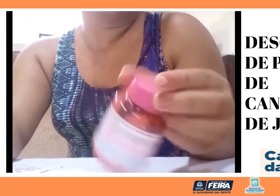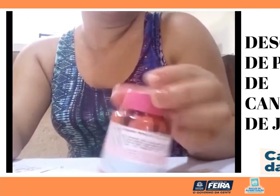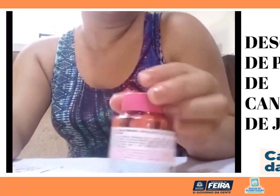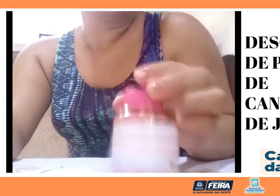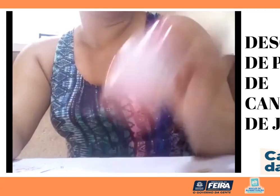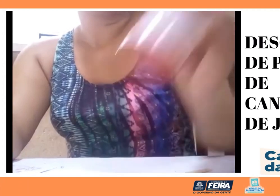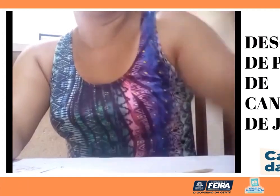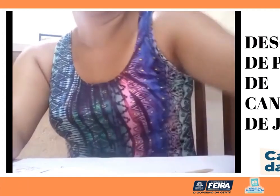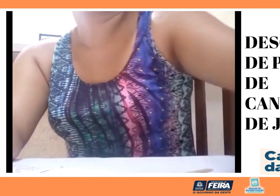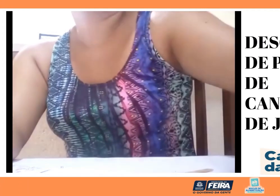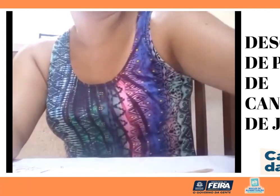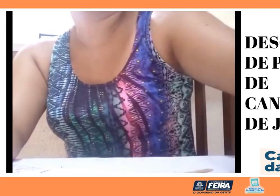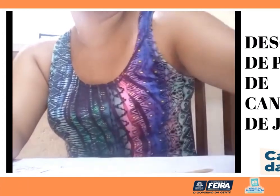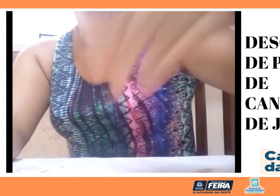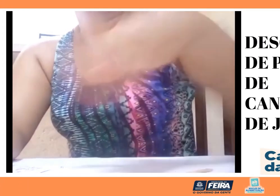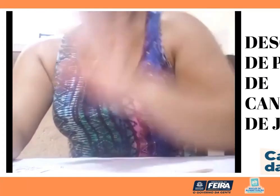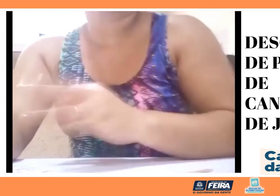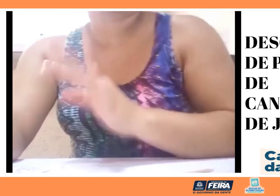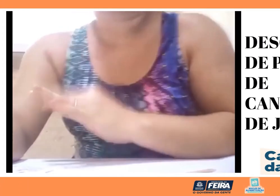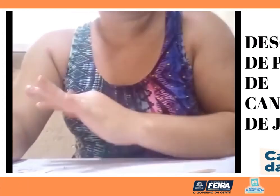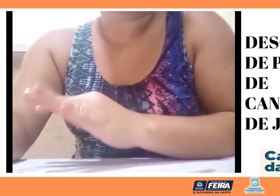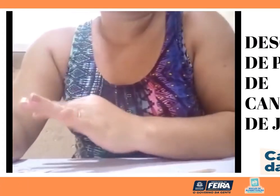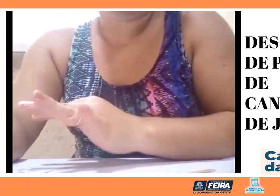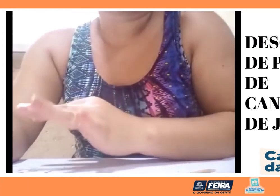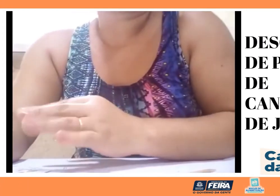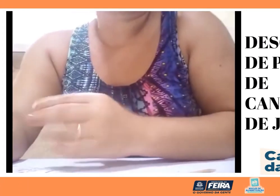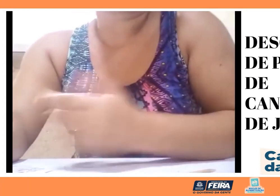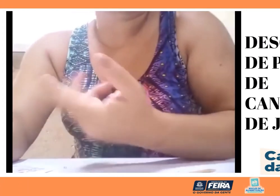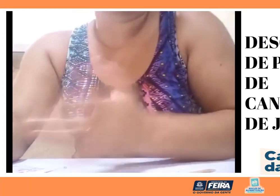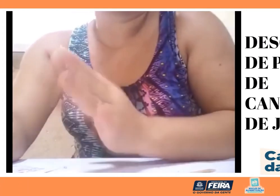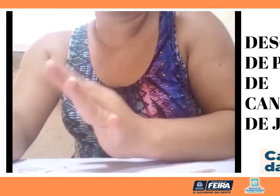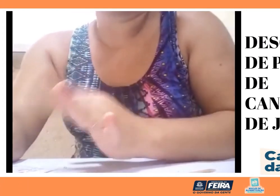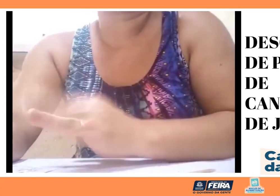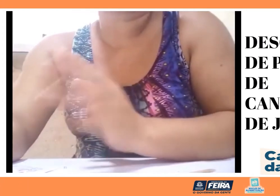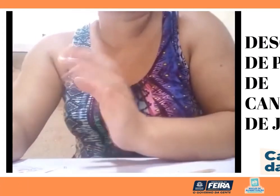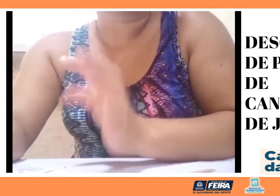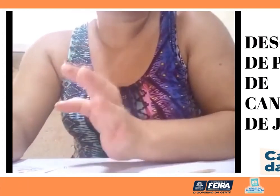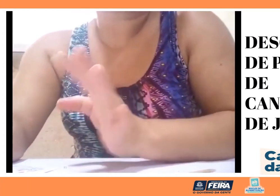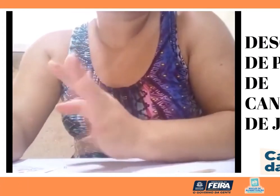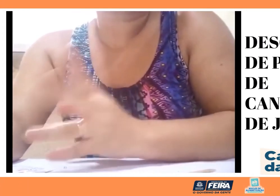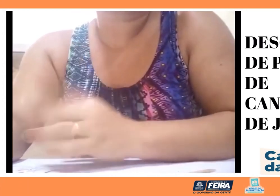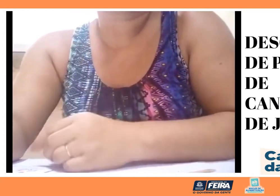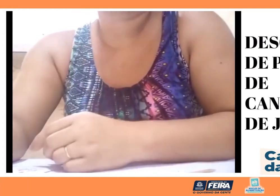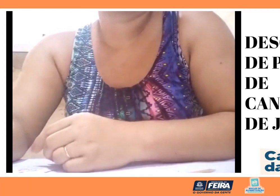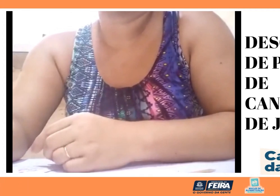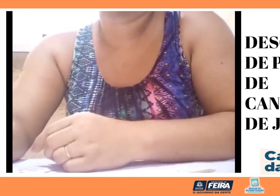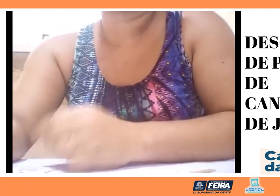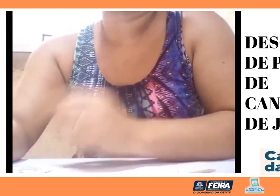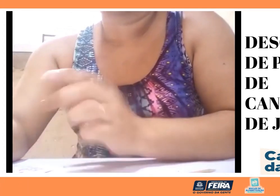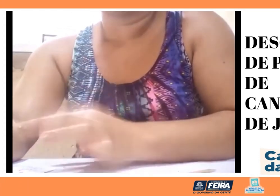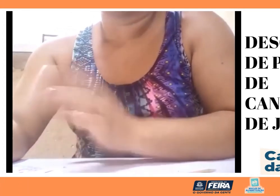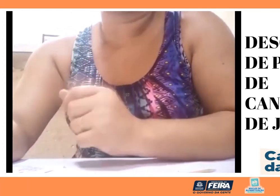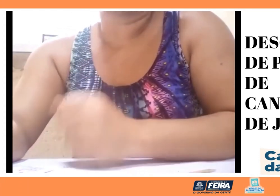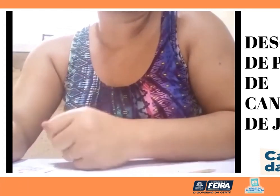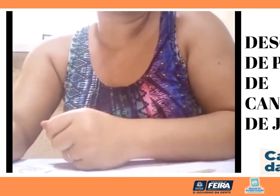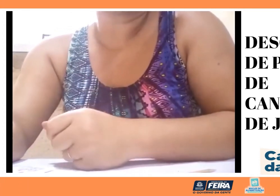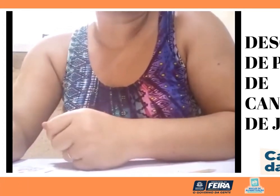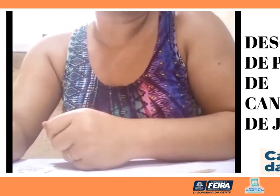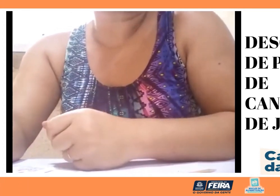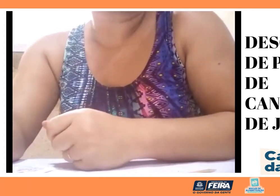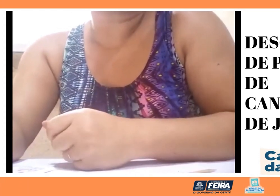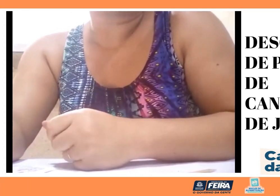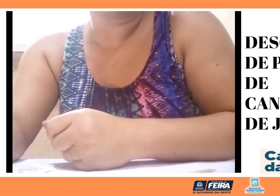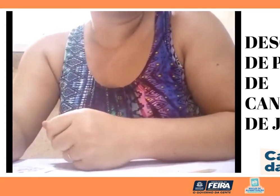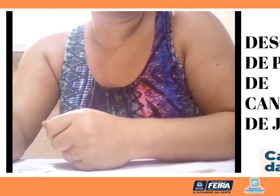pode ser tinta da casa de pintar parede, pode ser verniz, a tinta vocês vão escolher. Então,